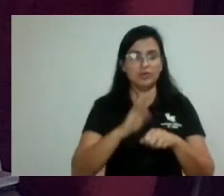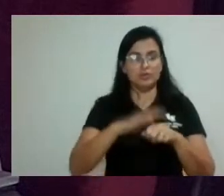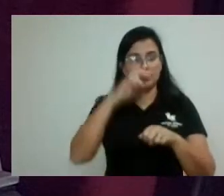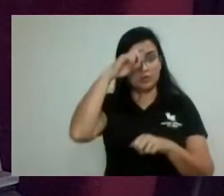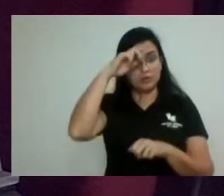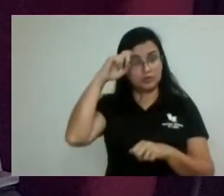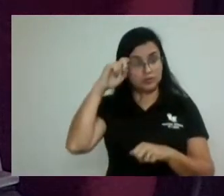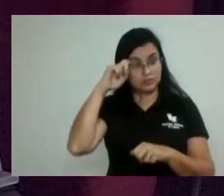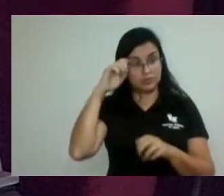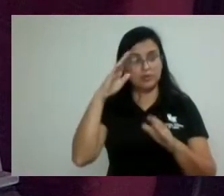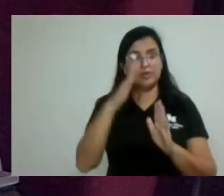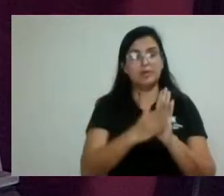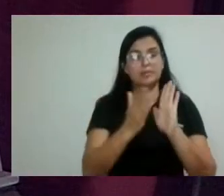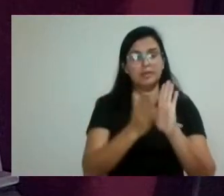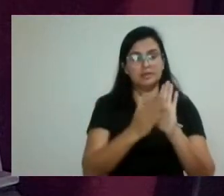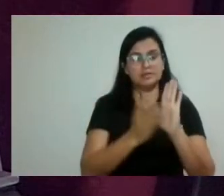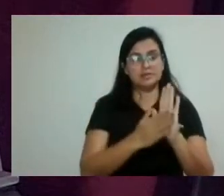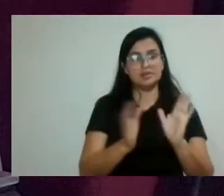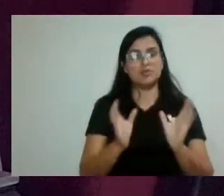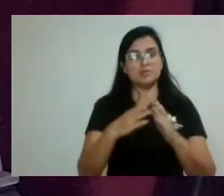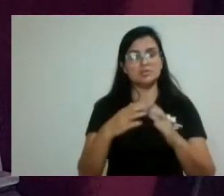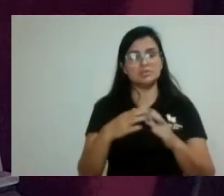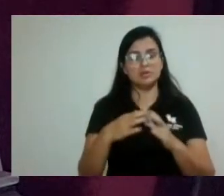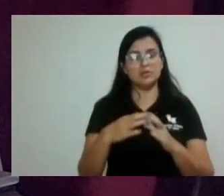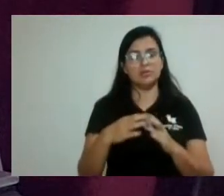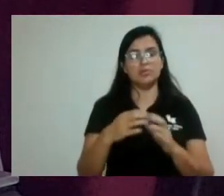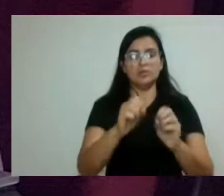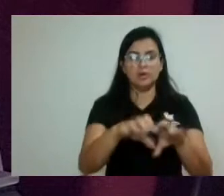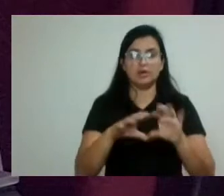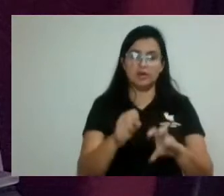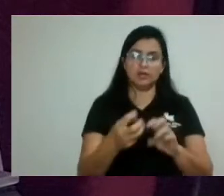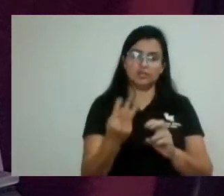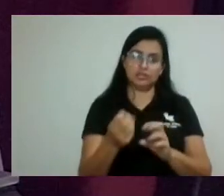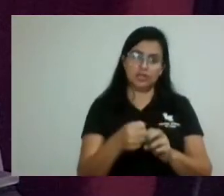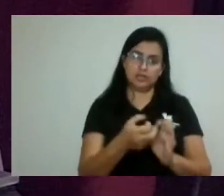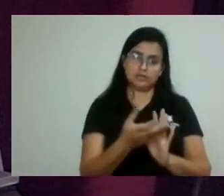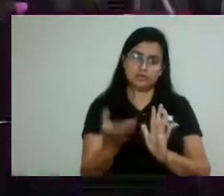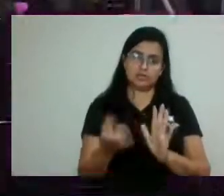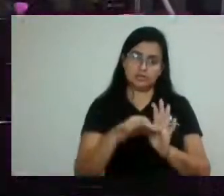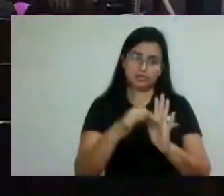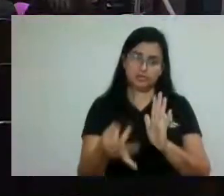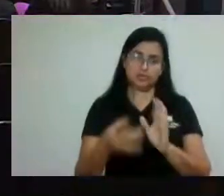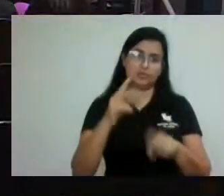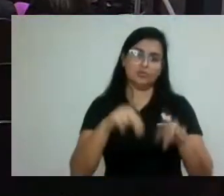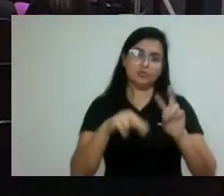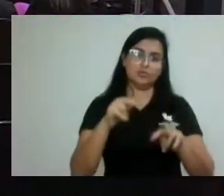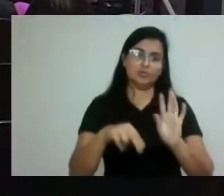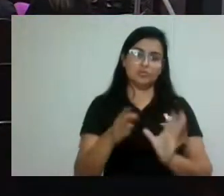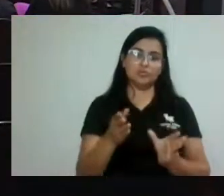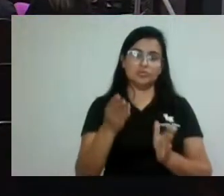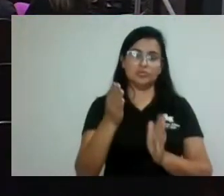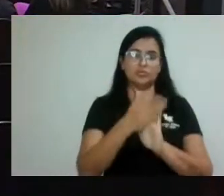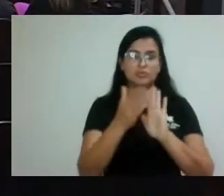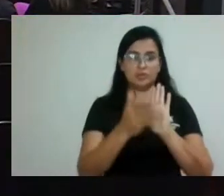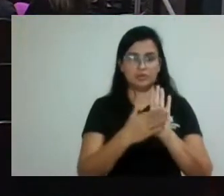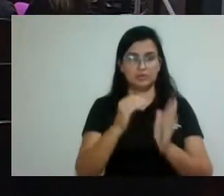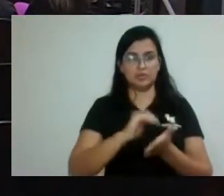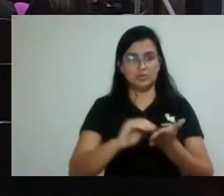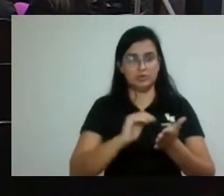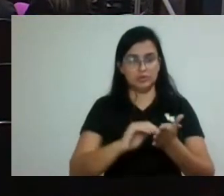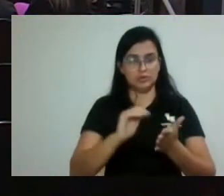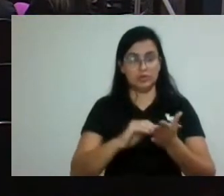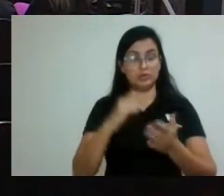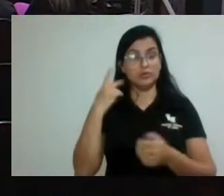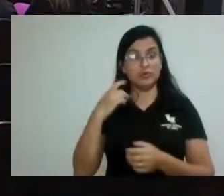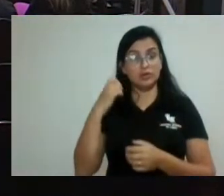legalidade, 3, comissão de educação, plenário 3, com a maioria simples. Observação, leitura dos pareceres, secretário ad hoc, vereador Luiz Otávio